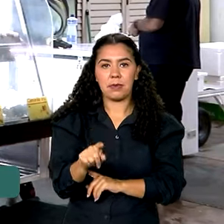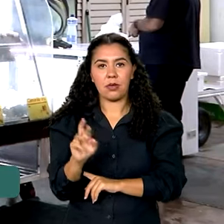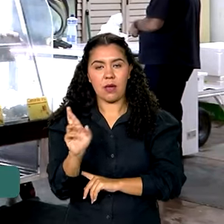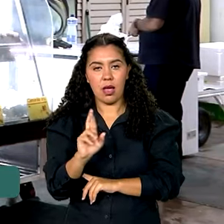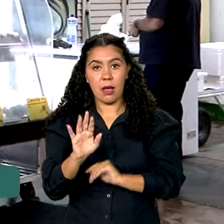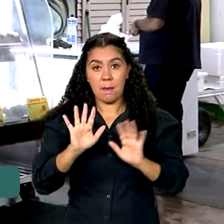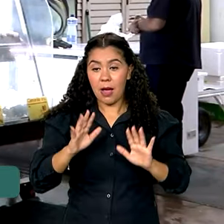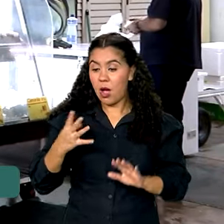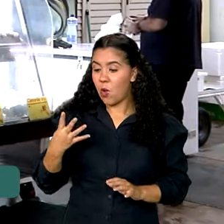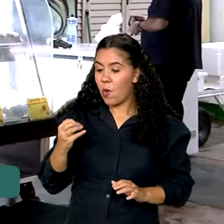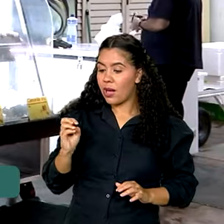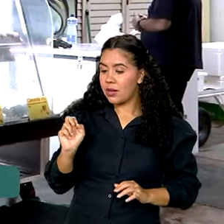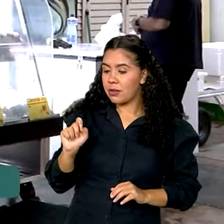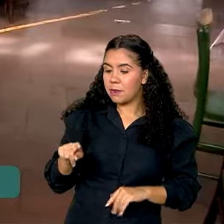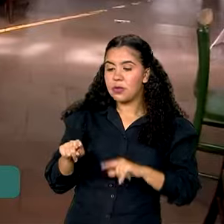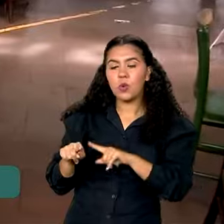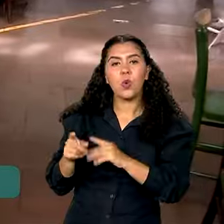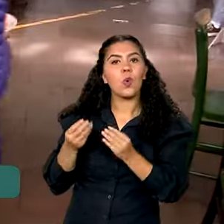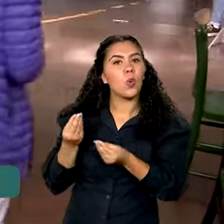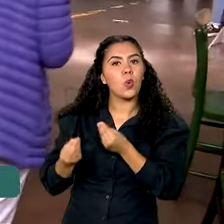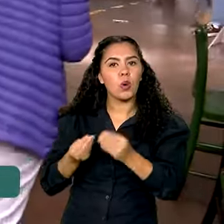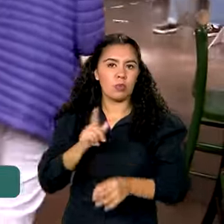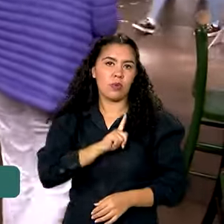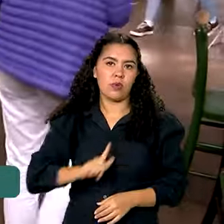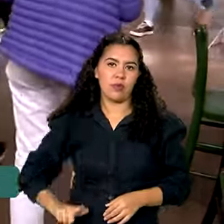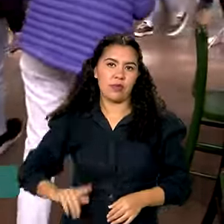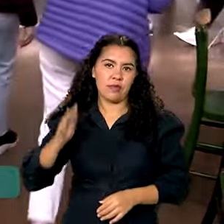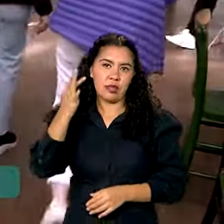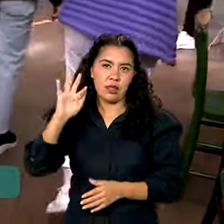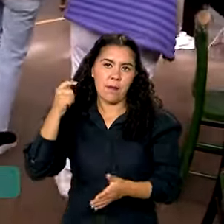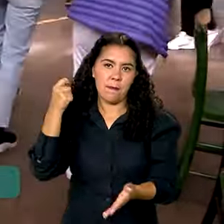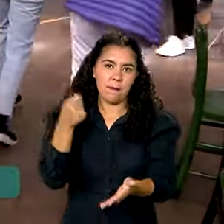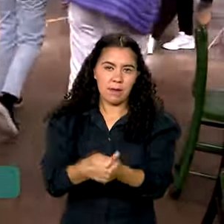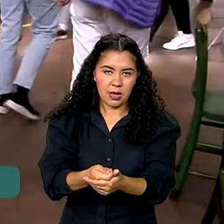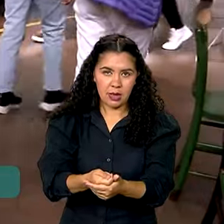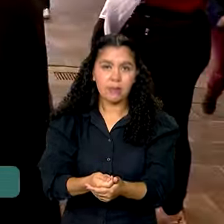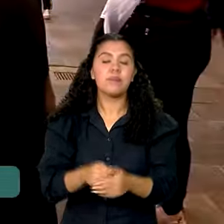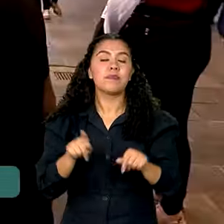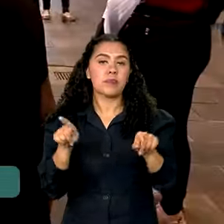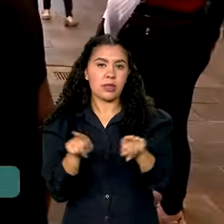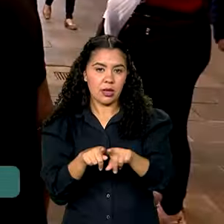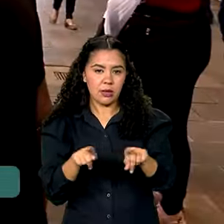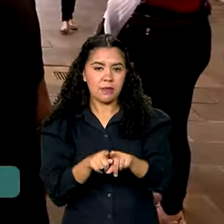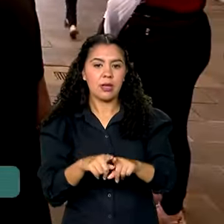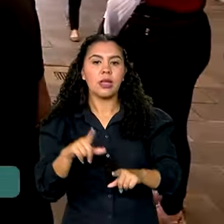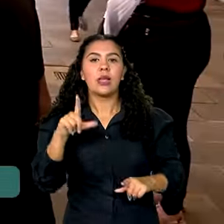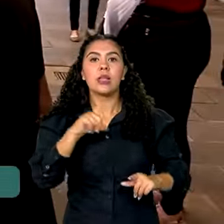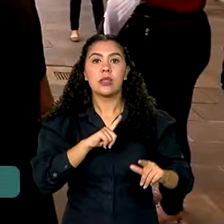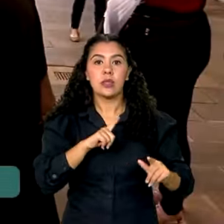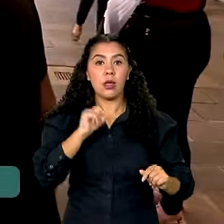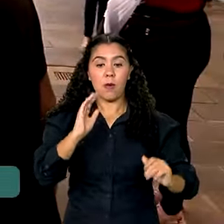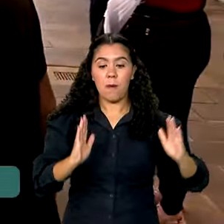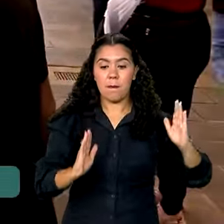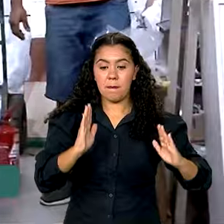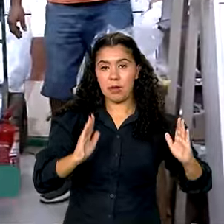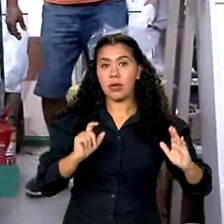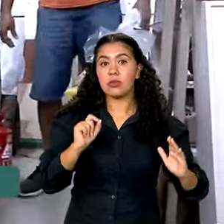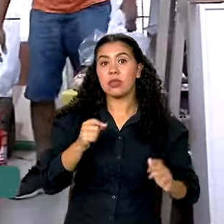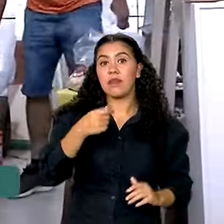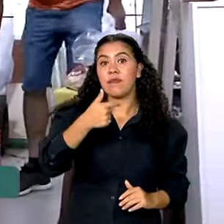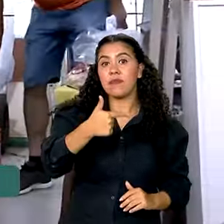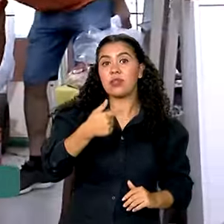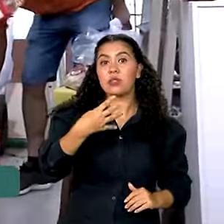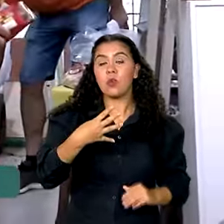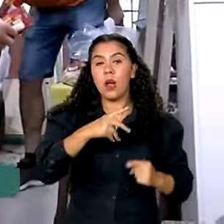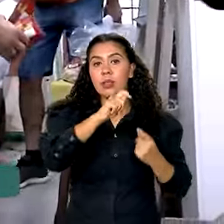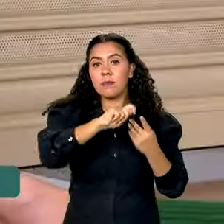40 mil serão pagos pelo governo federal. Além disso, tem uma carência de 24 meses antes